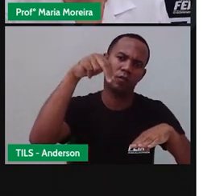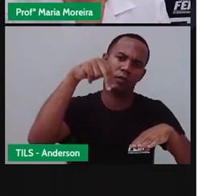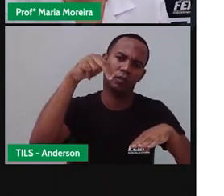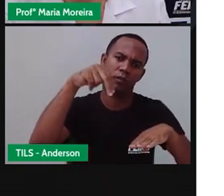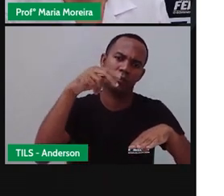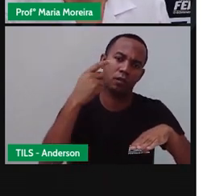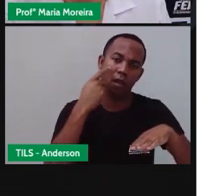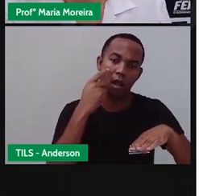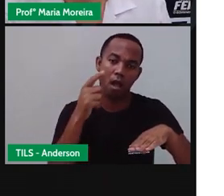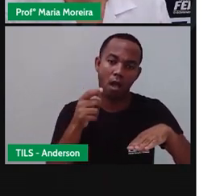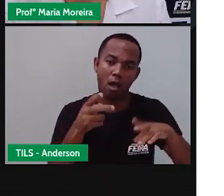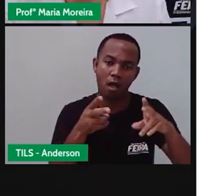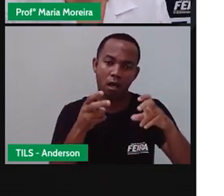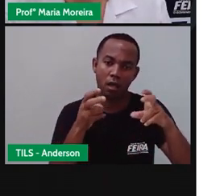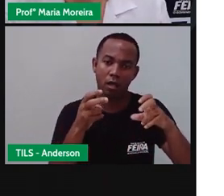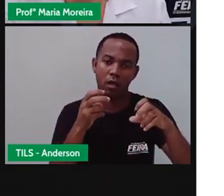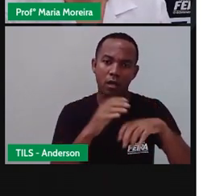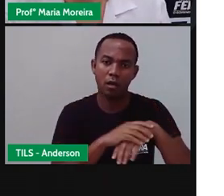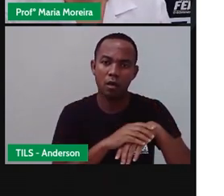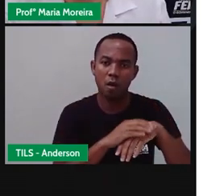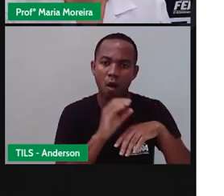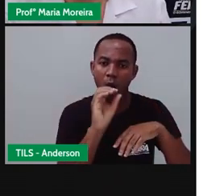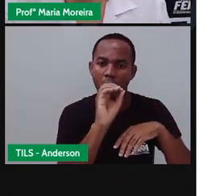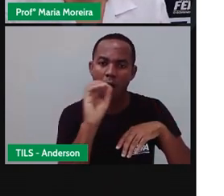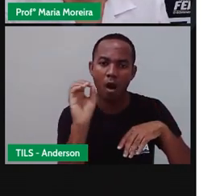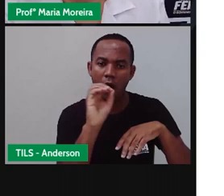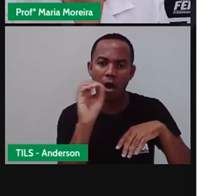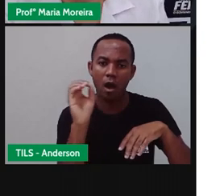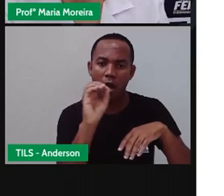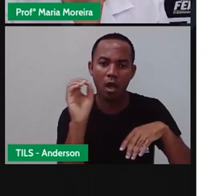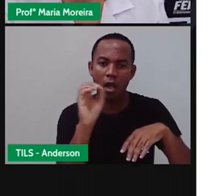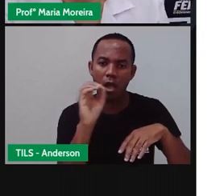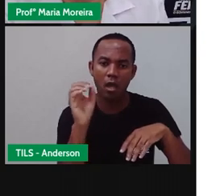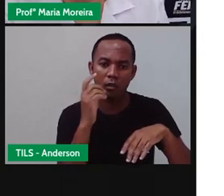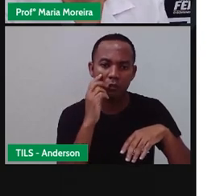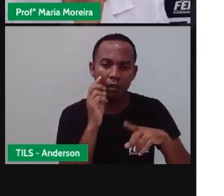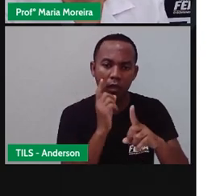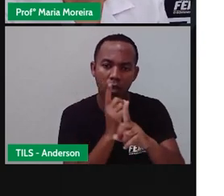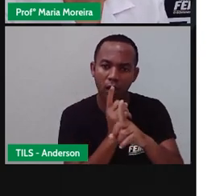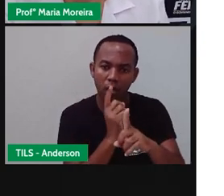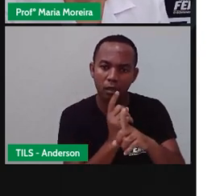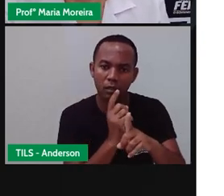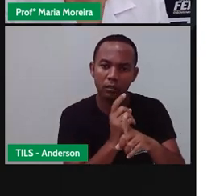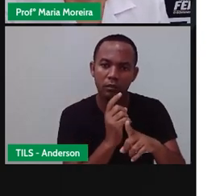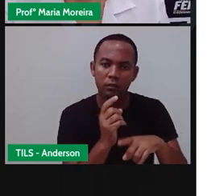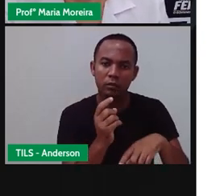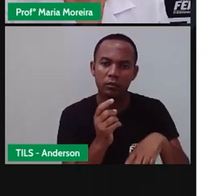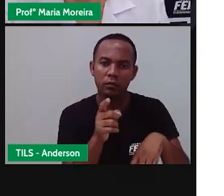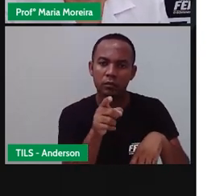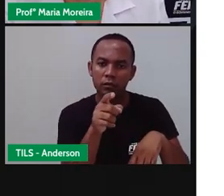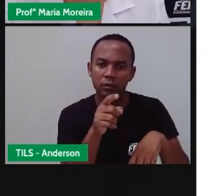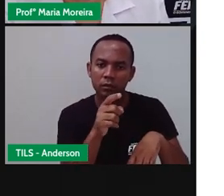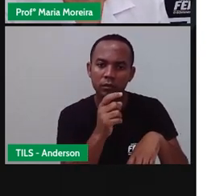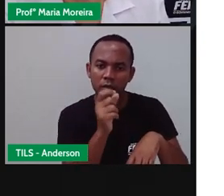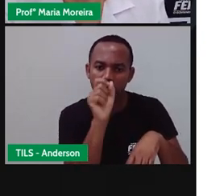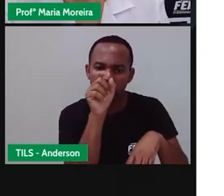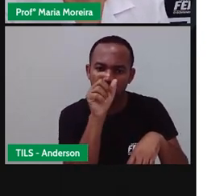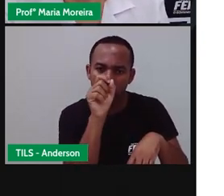Norte. Ah, centro-oeste. Opa, essa daqui. Centro-oeste, ó. Azulzinho é quem?